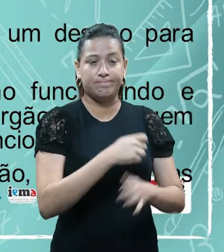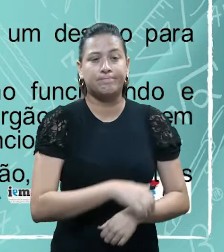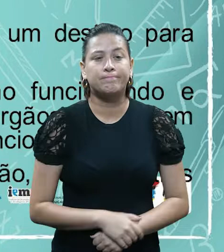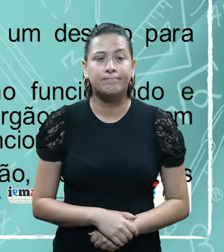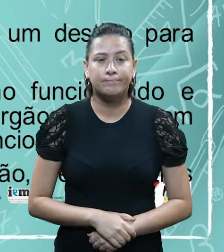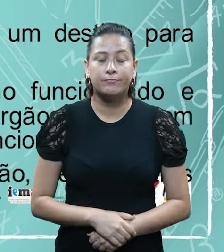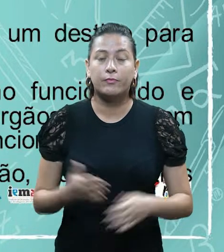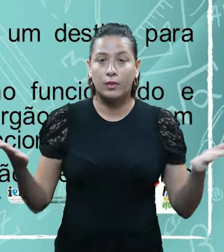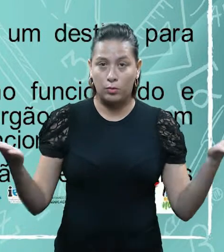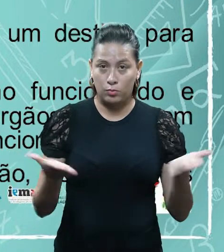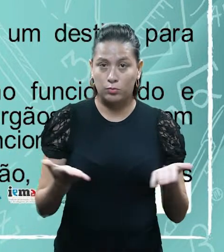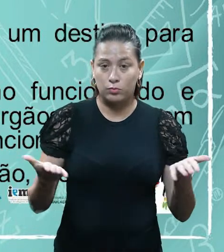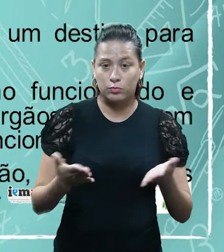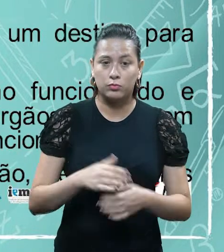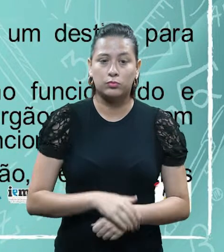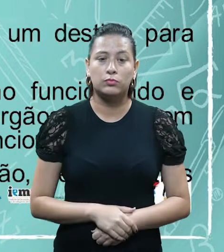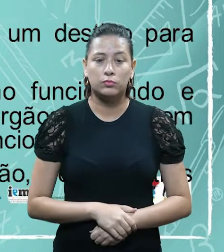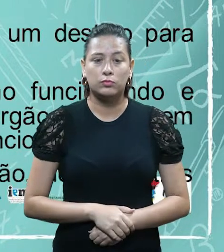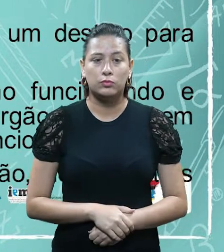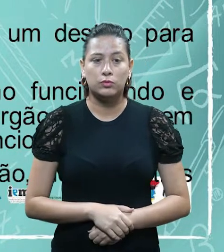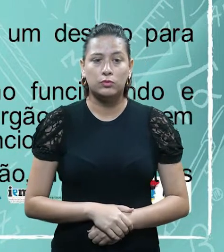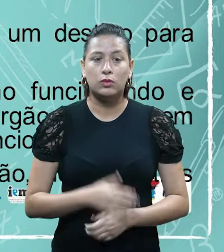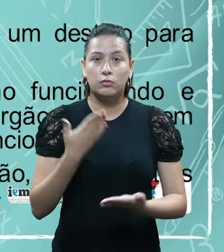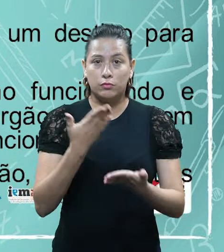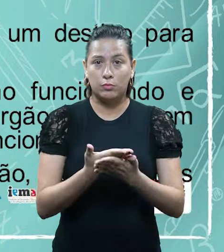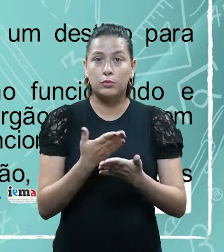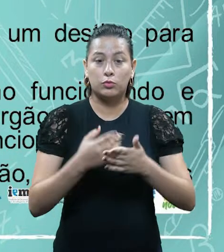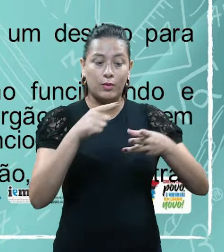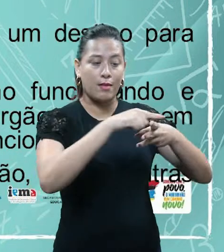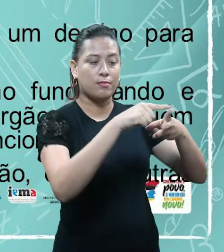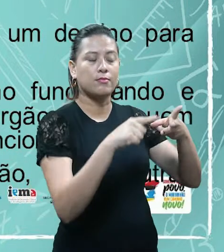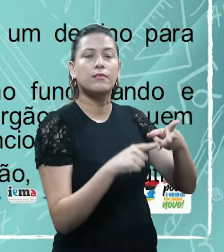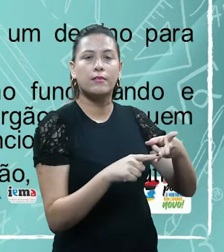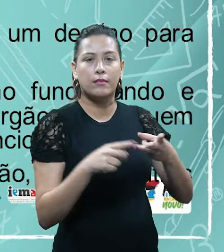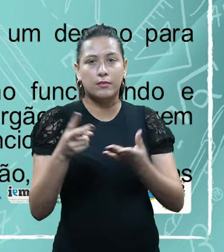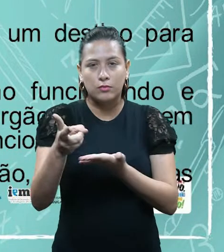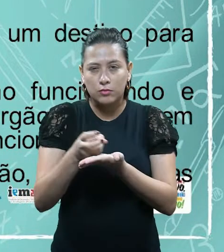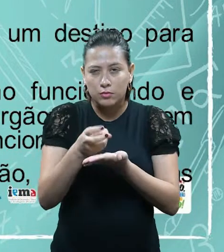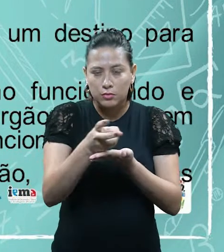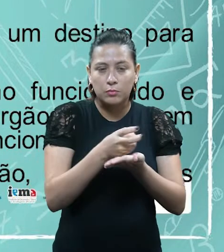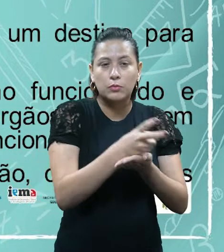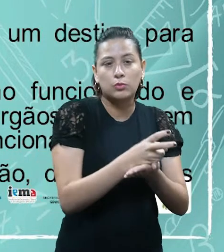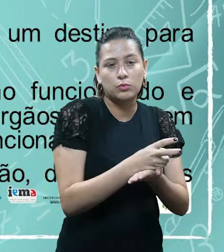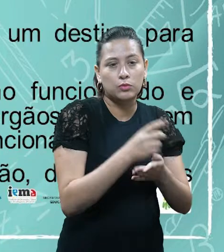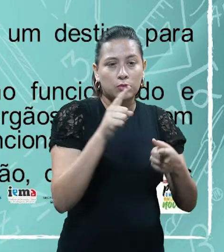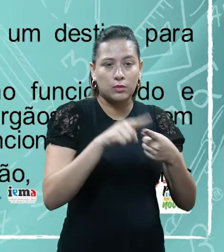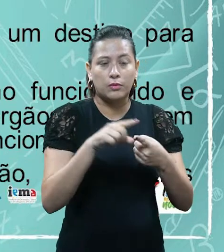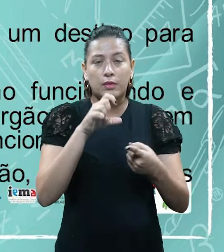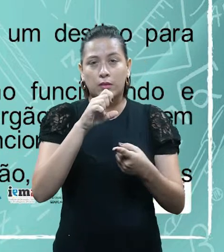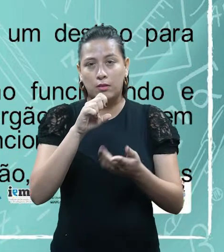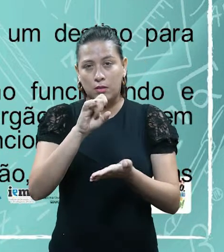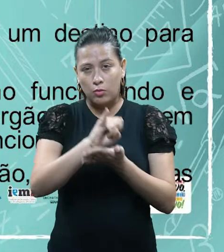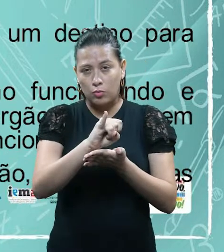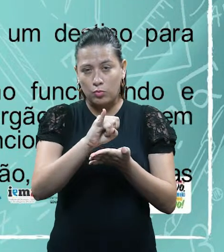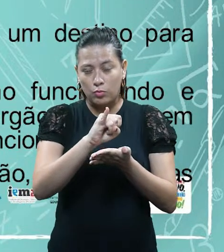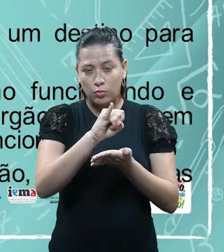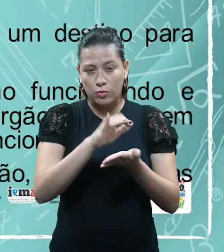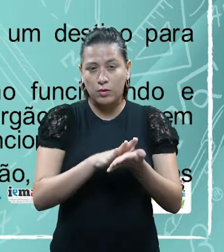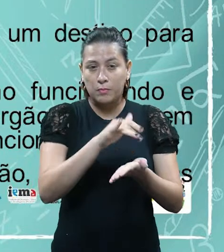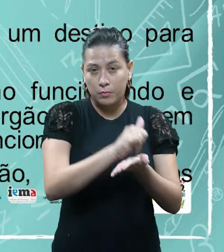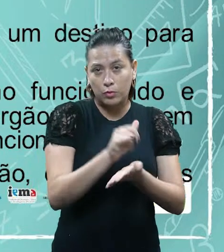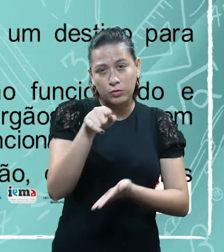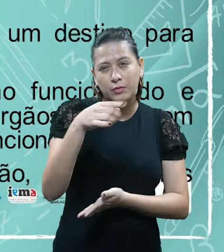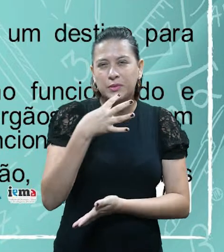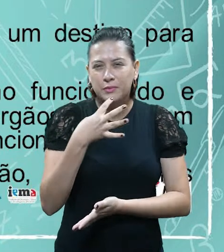Hoje nós vamos falar apenas de três tributos. Nós vamos falar a respeito do imposto mais conhecido, o tributo mais conhecido por vocês,